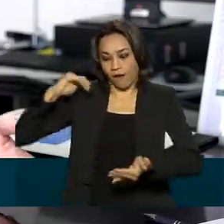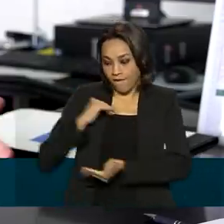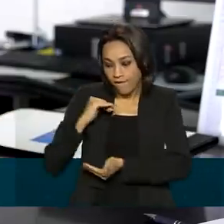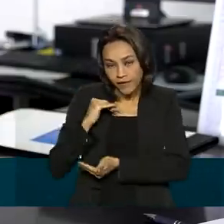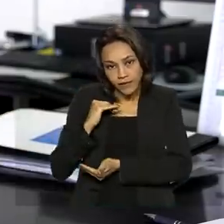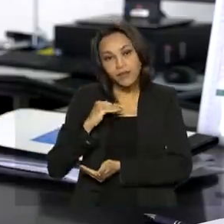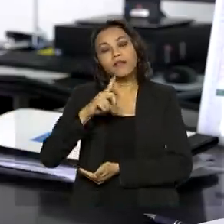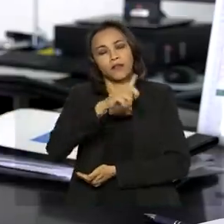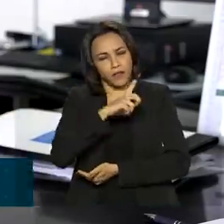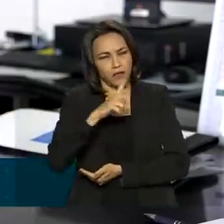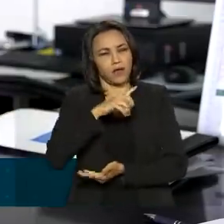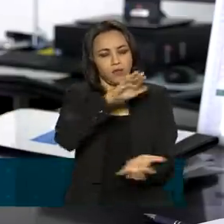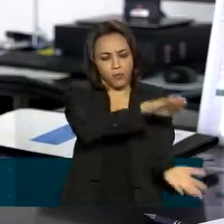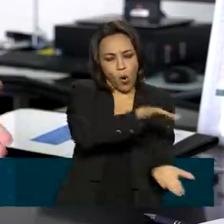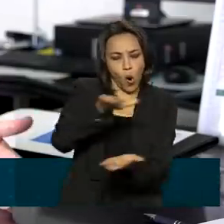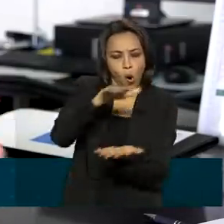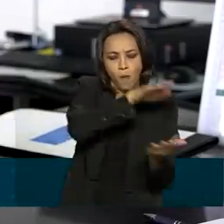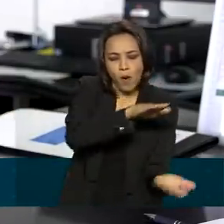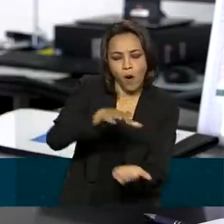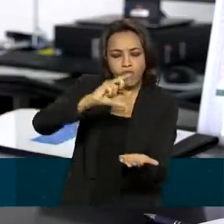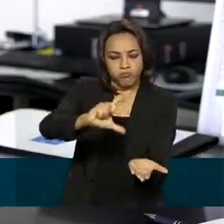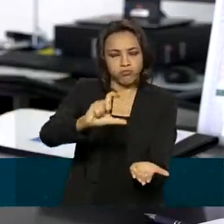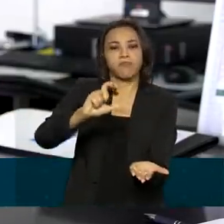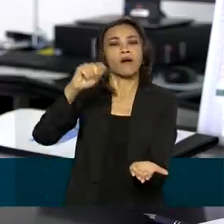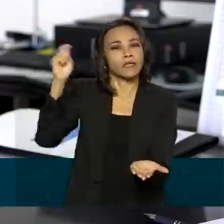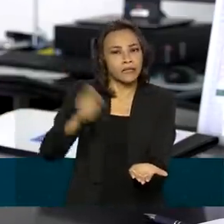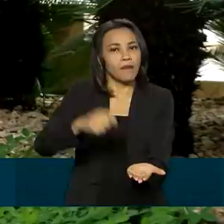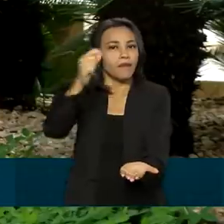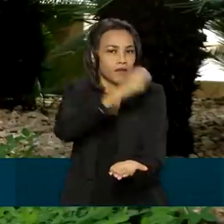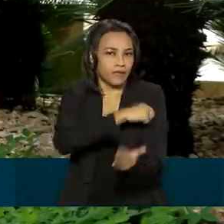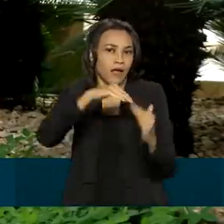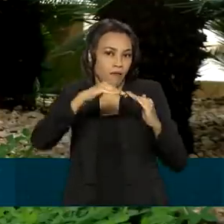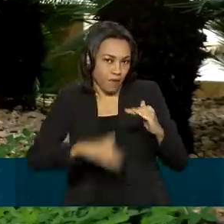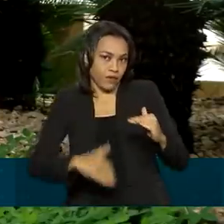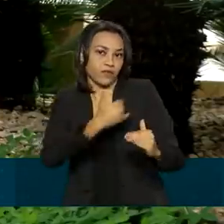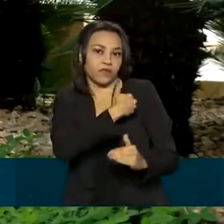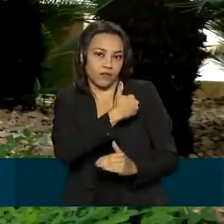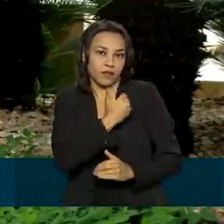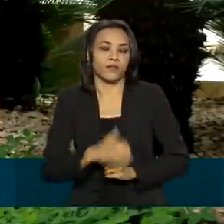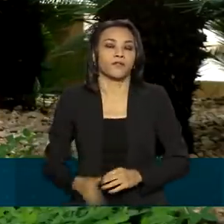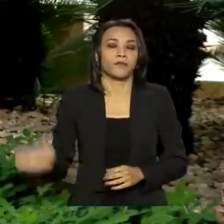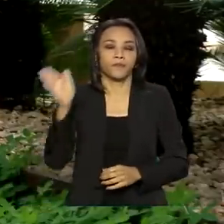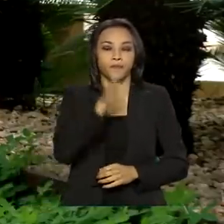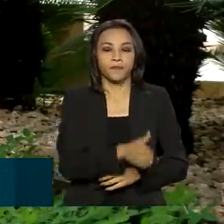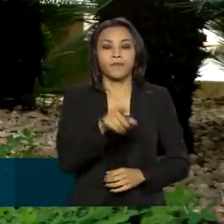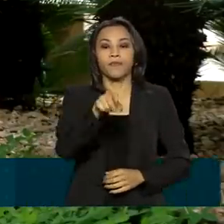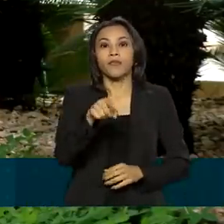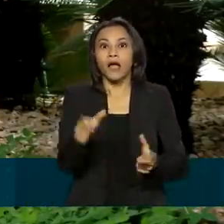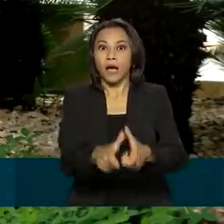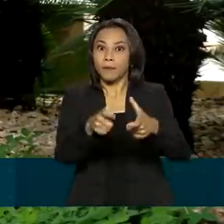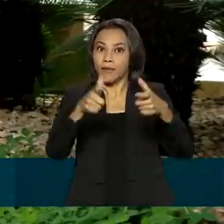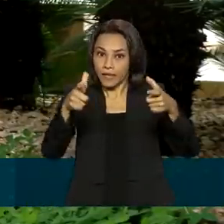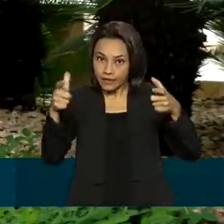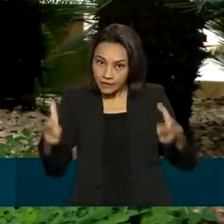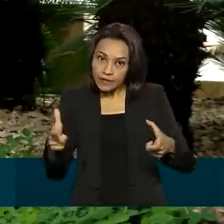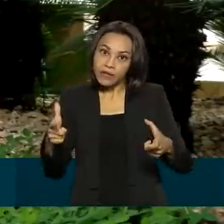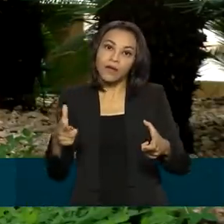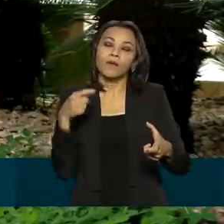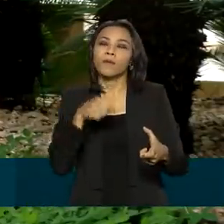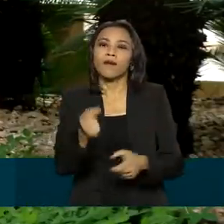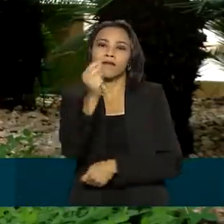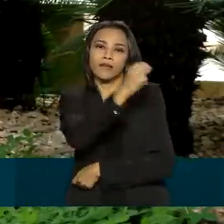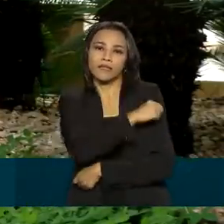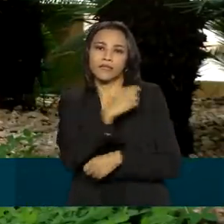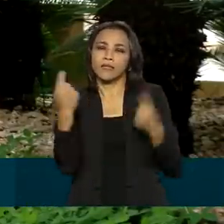garantir a imunização da população abaixo dessa faixa etária. A ampliação do público-alvo que pode receber a vacina contra a Covid